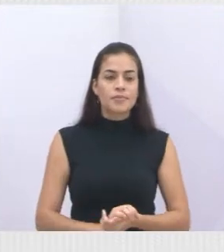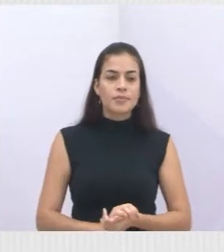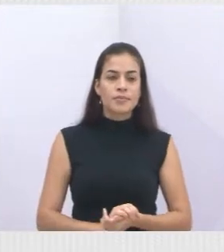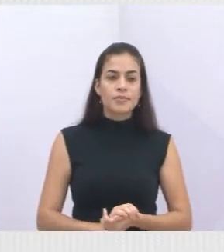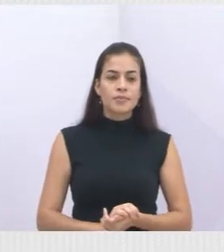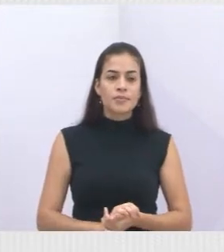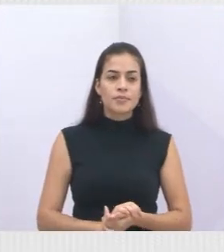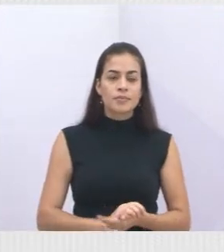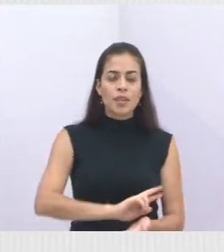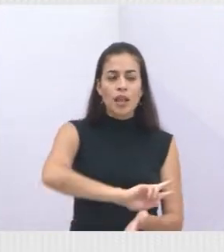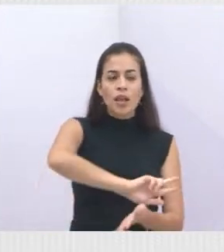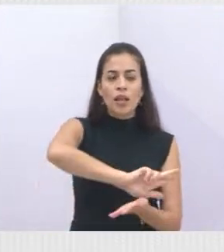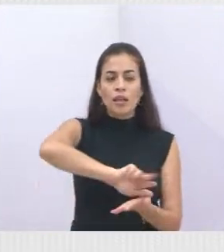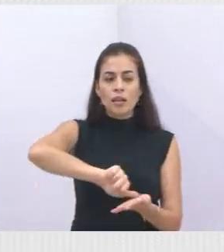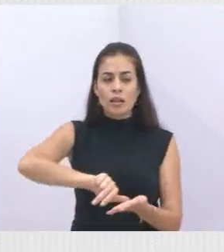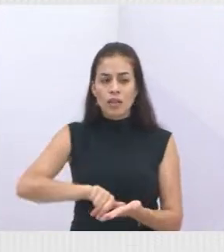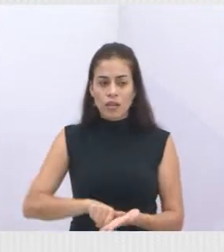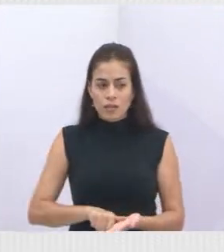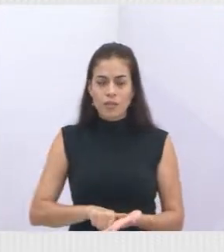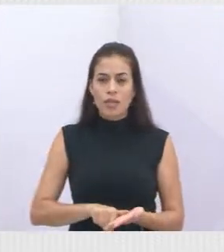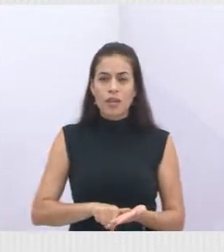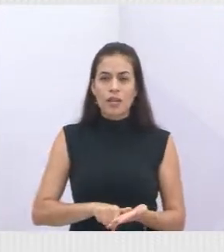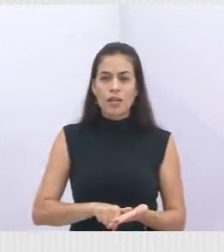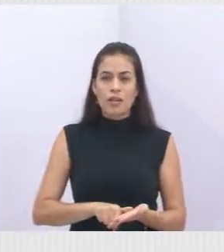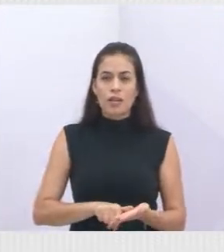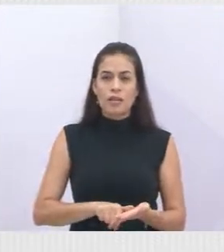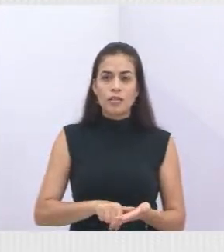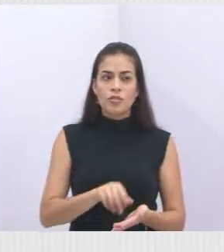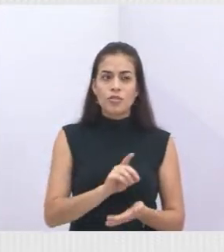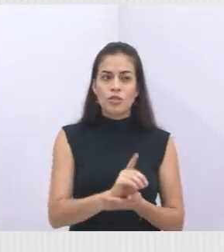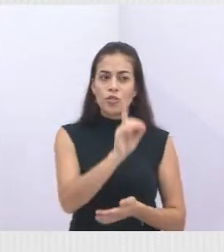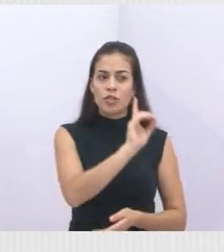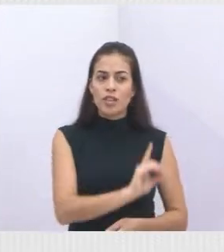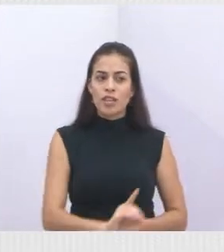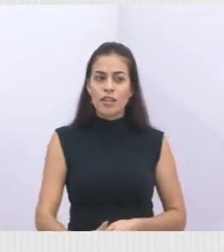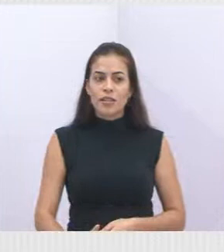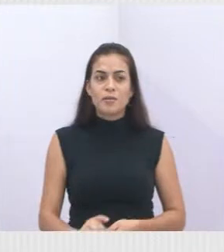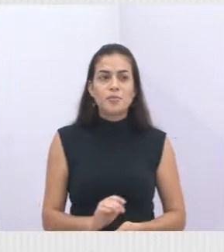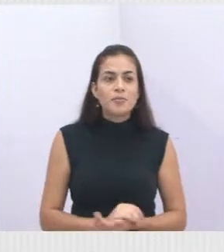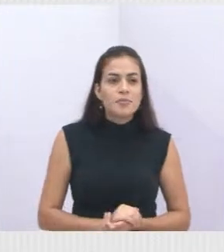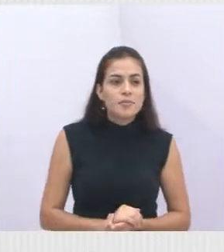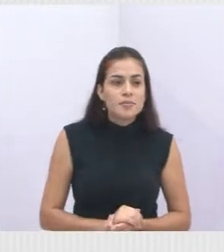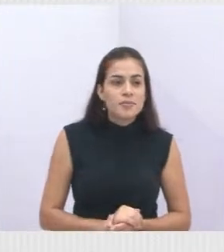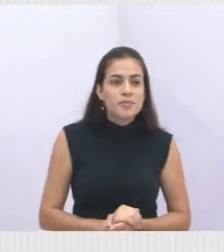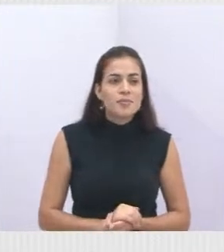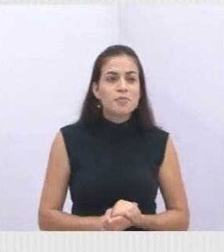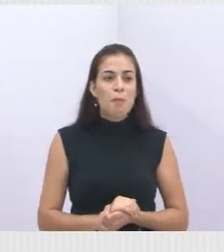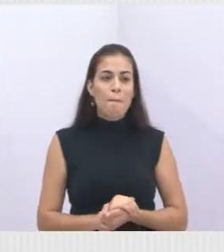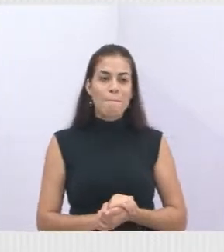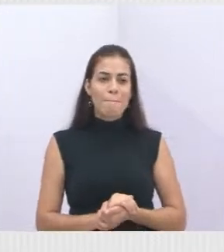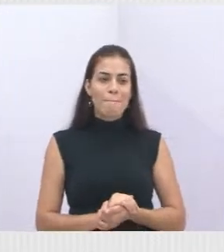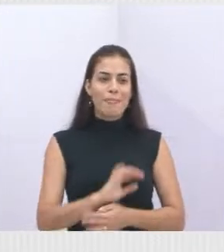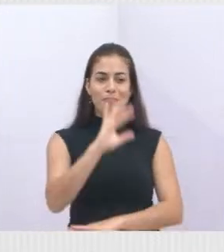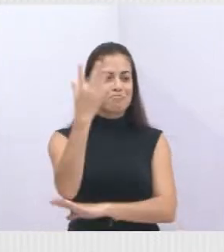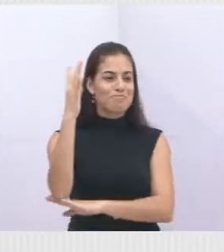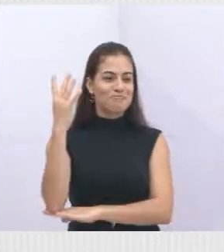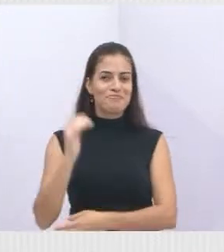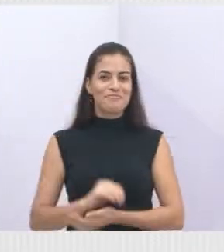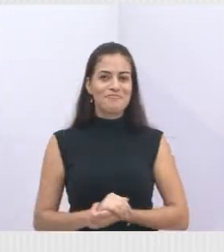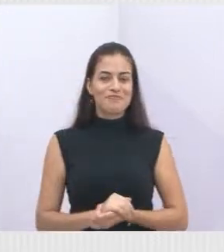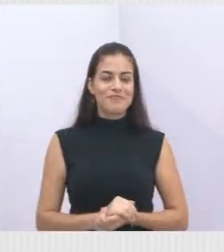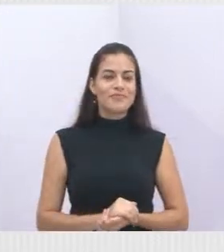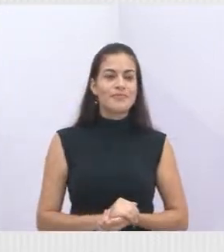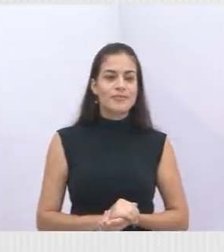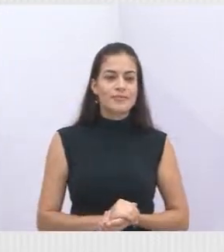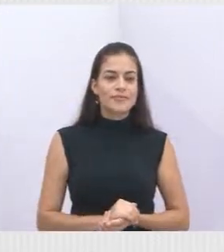da Diretoria de Parques e Áreas Verdes. Então, dentro da Secretaria, a gente tem uma estrutura